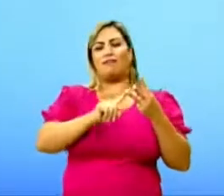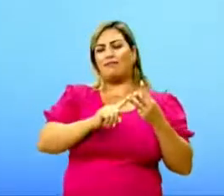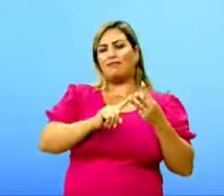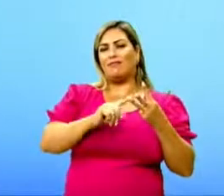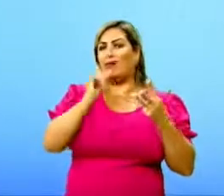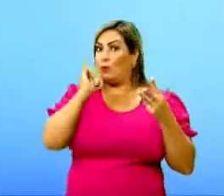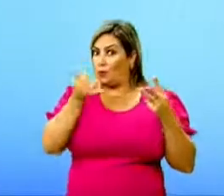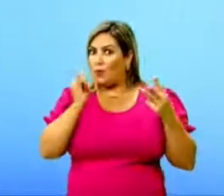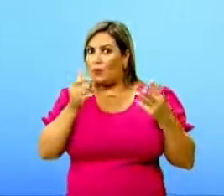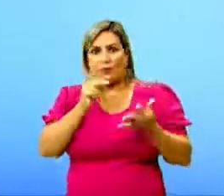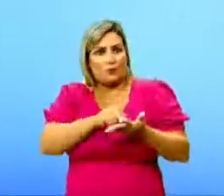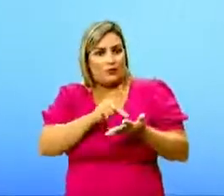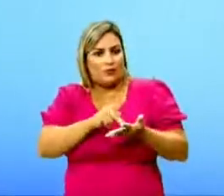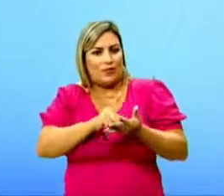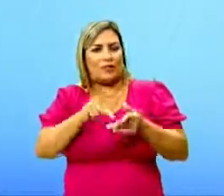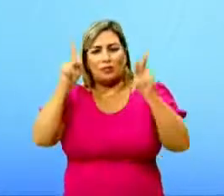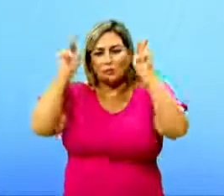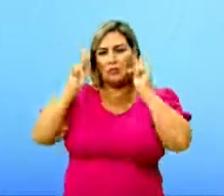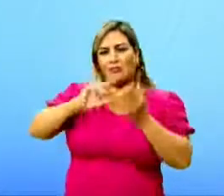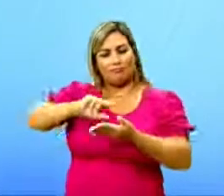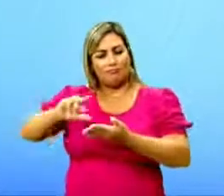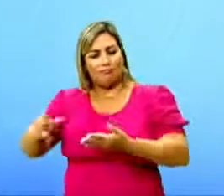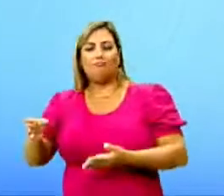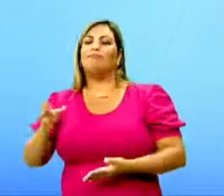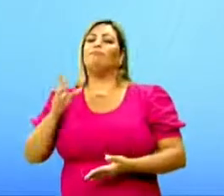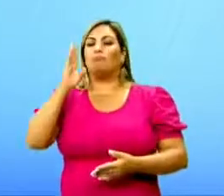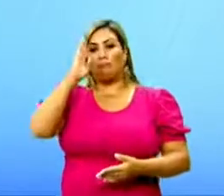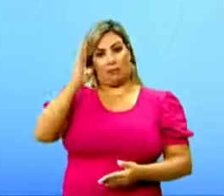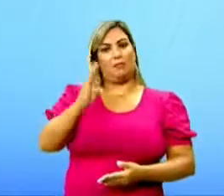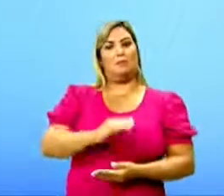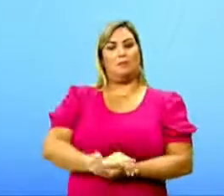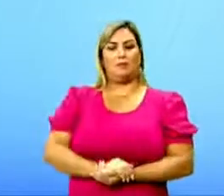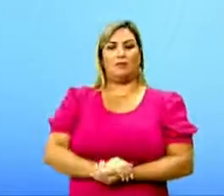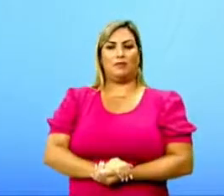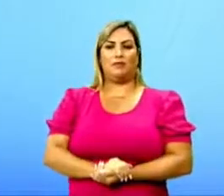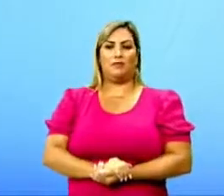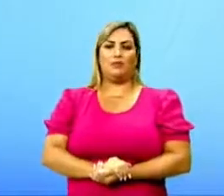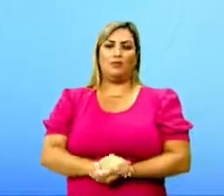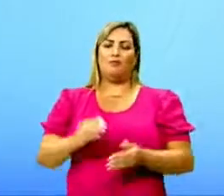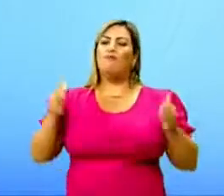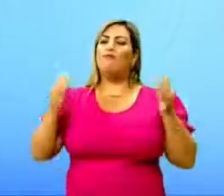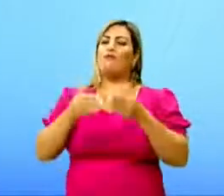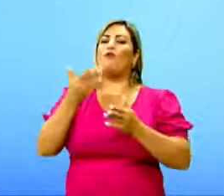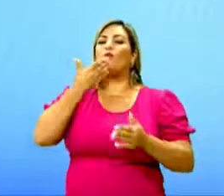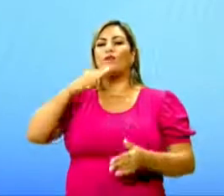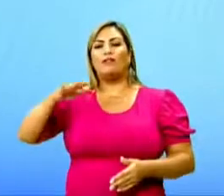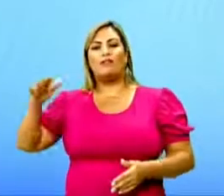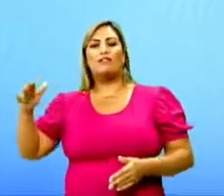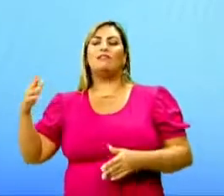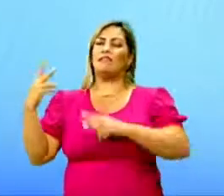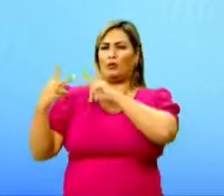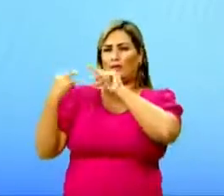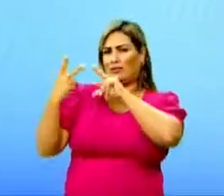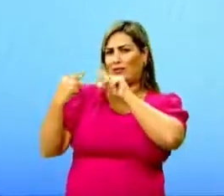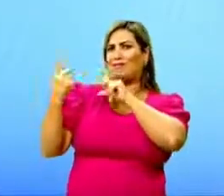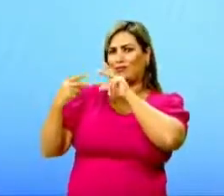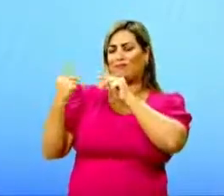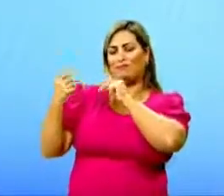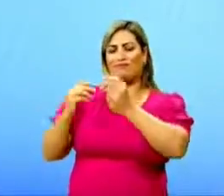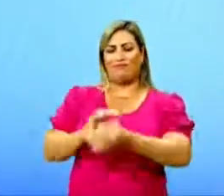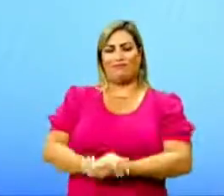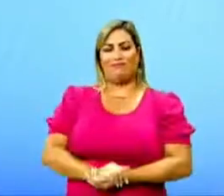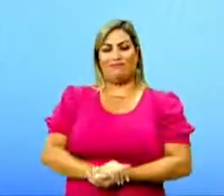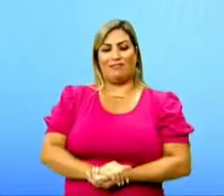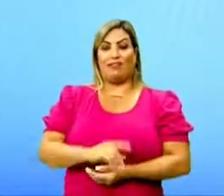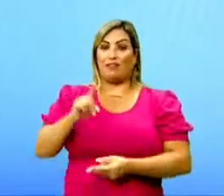conto de fato que caracteriza principalmente para o público infanto, juvenil. Depois,